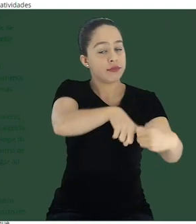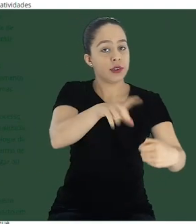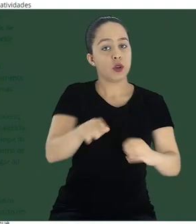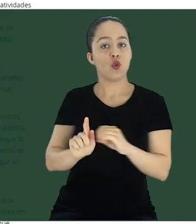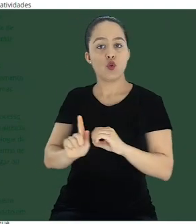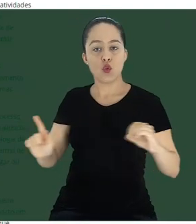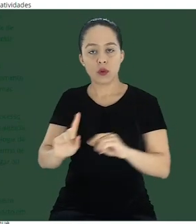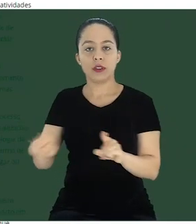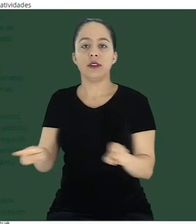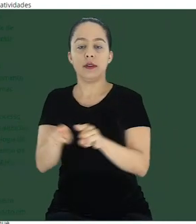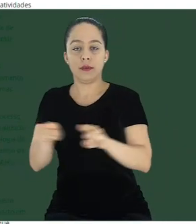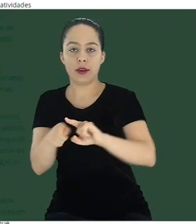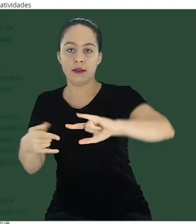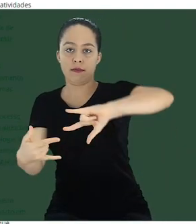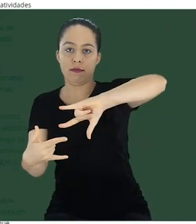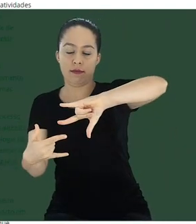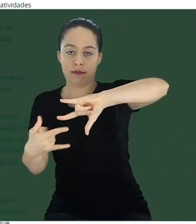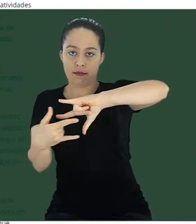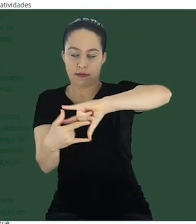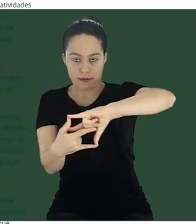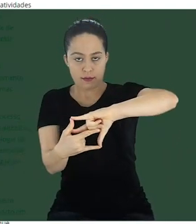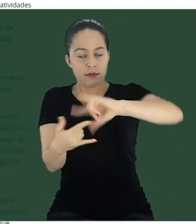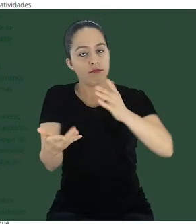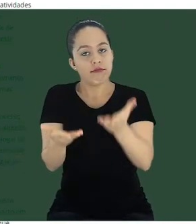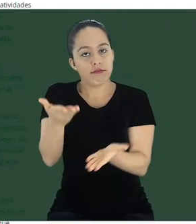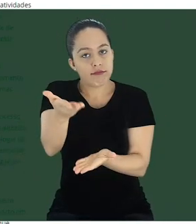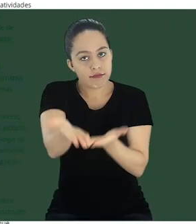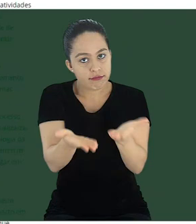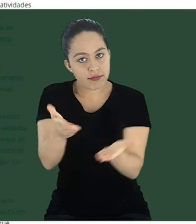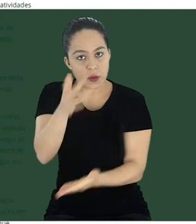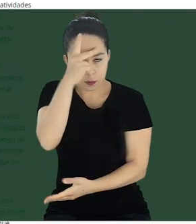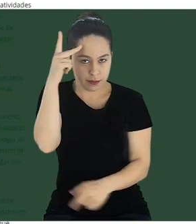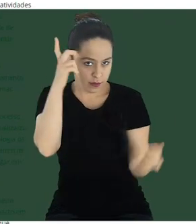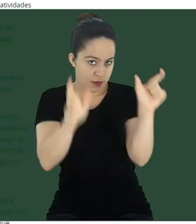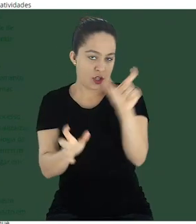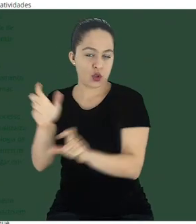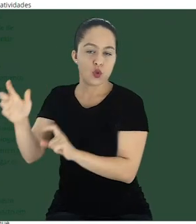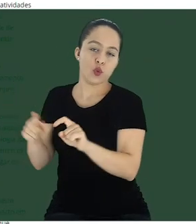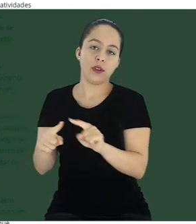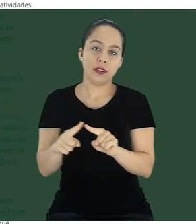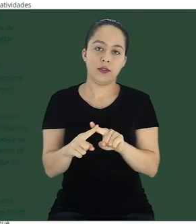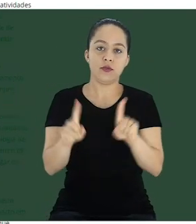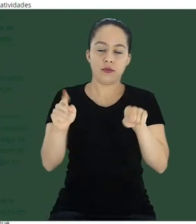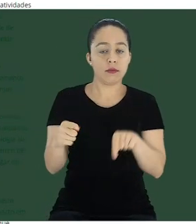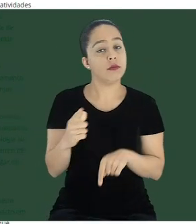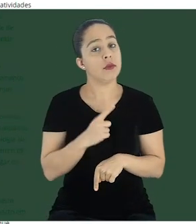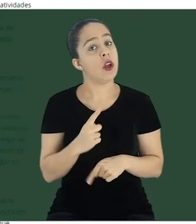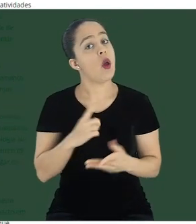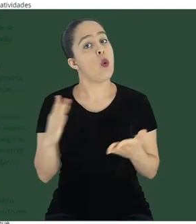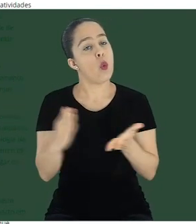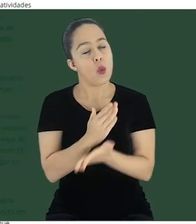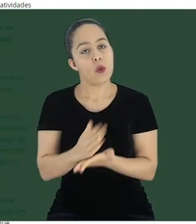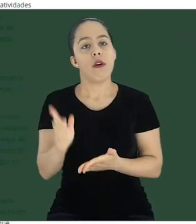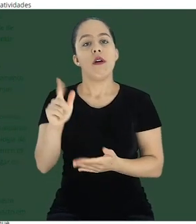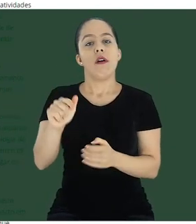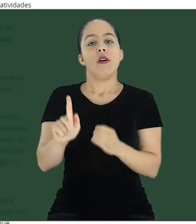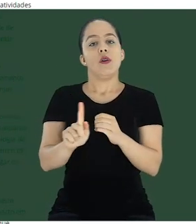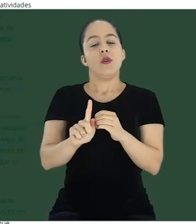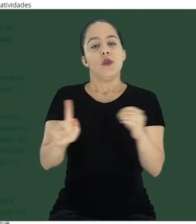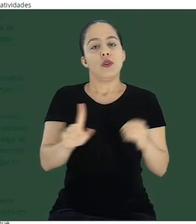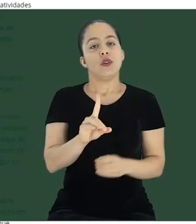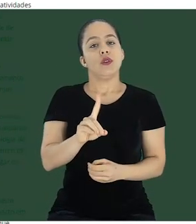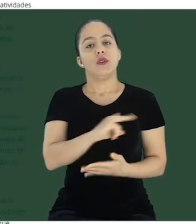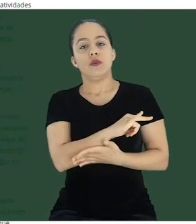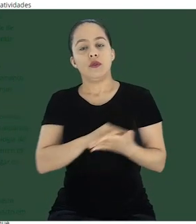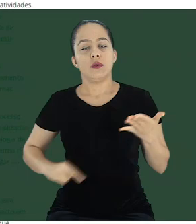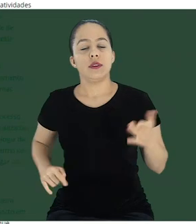serviços para os servidores, alguns deles são Google Docs, Hangouts, Google Drive,